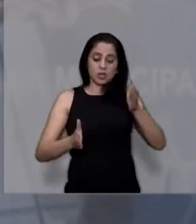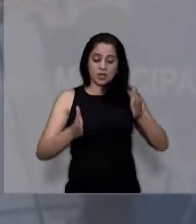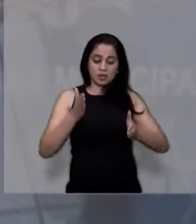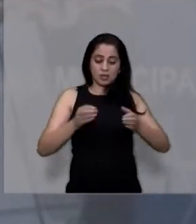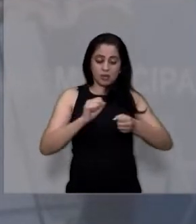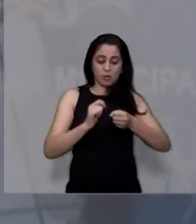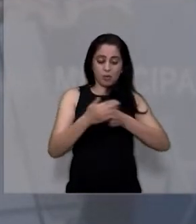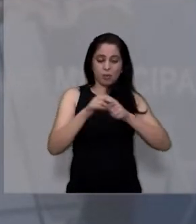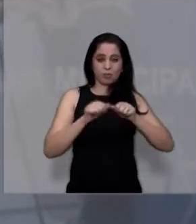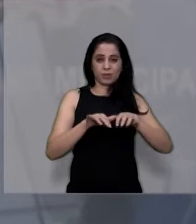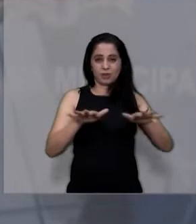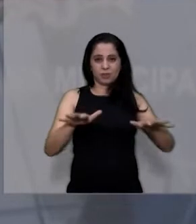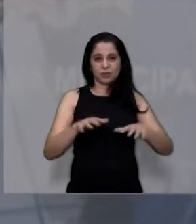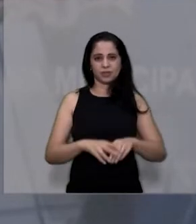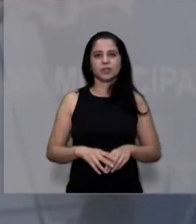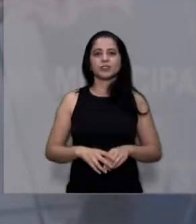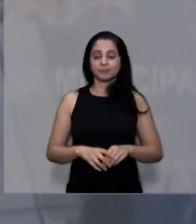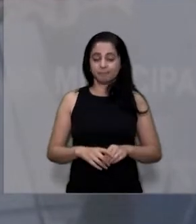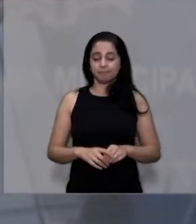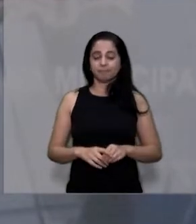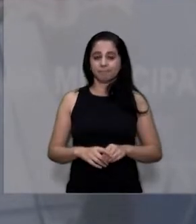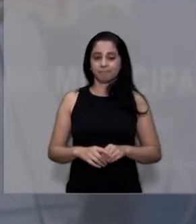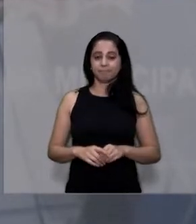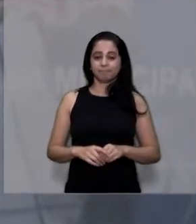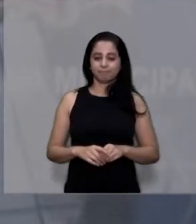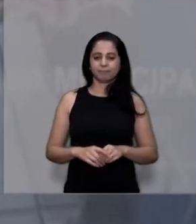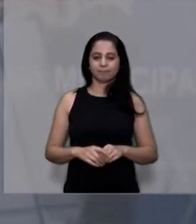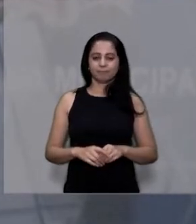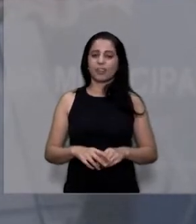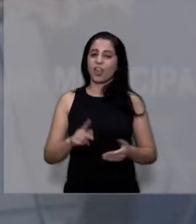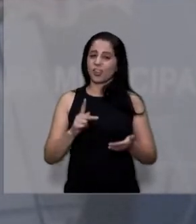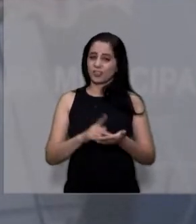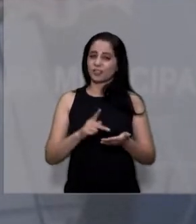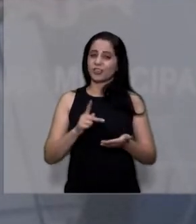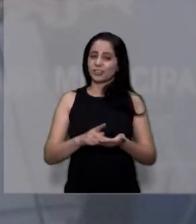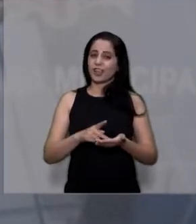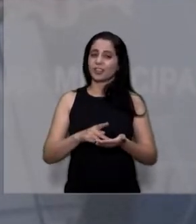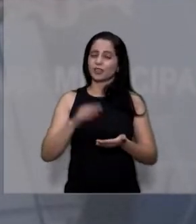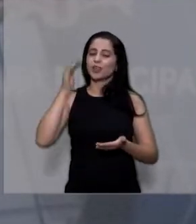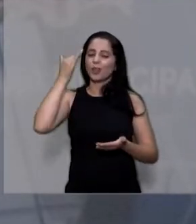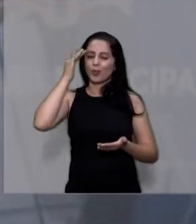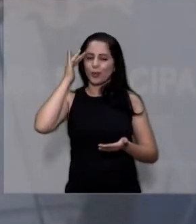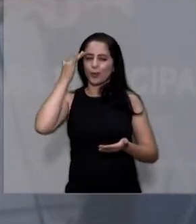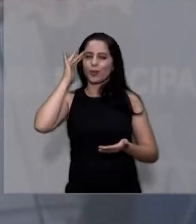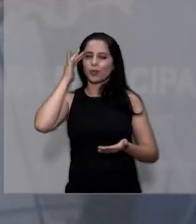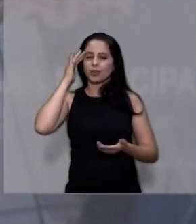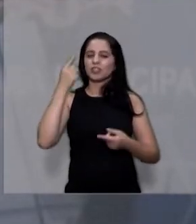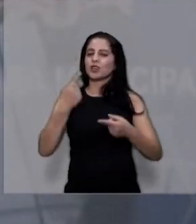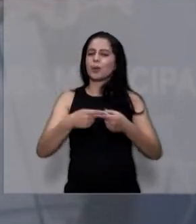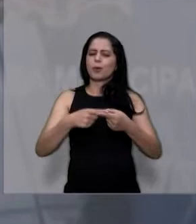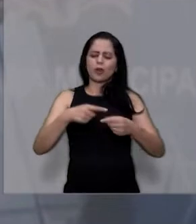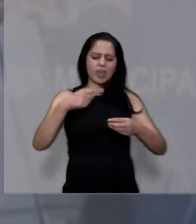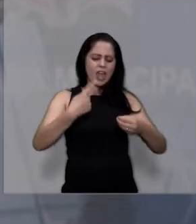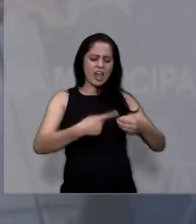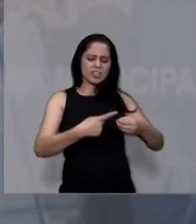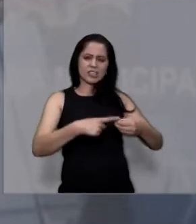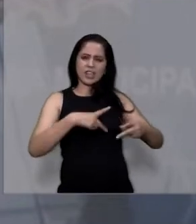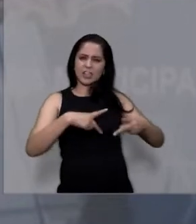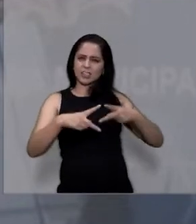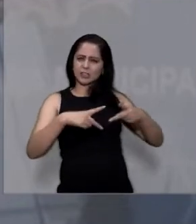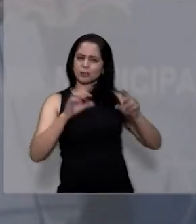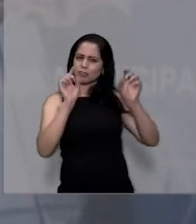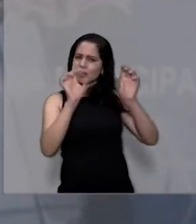incríveis na gestão da cidade e realmente dá para entender o porquê essa cidade é especial. Quanta